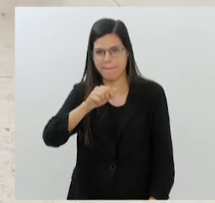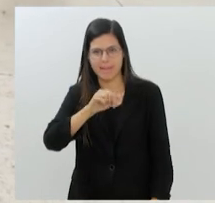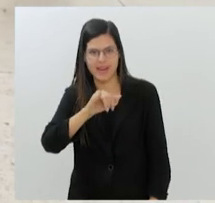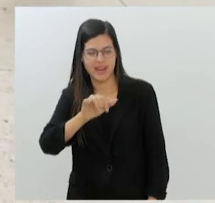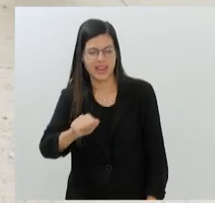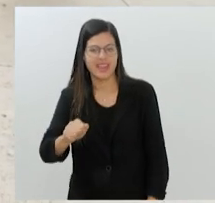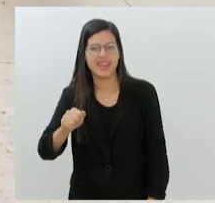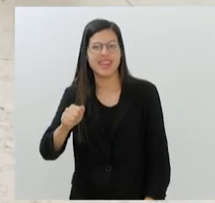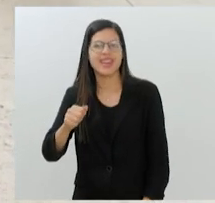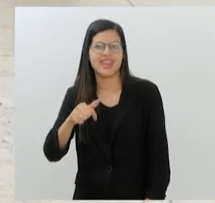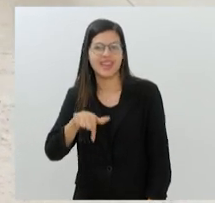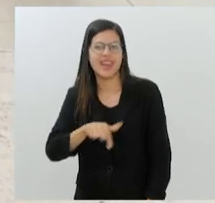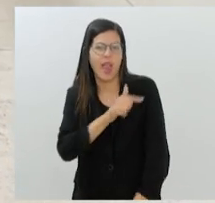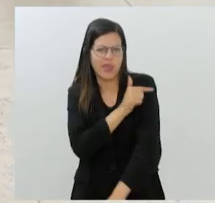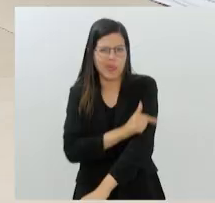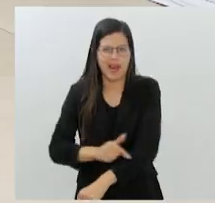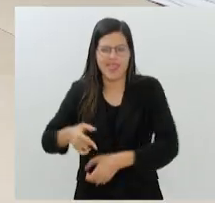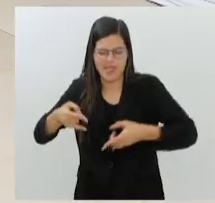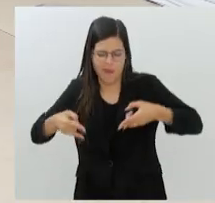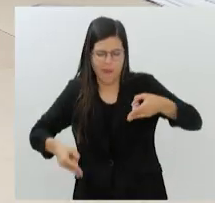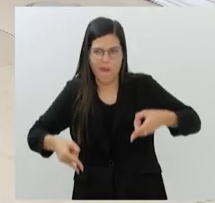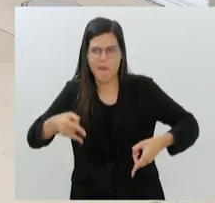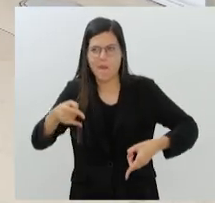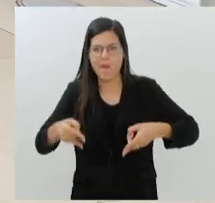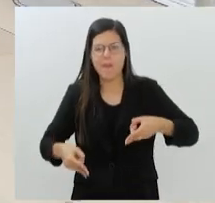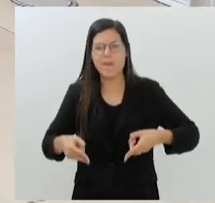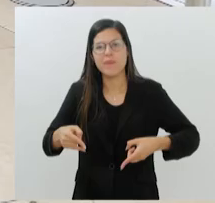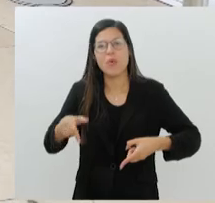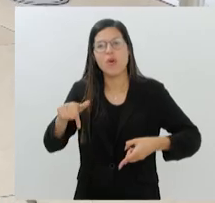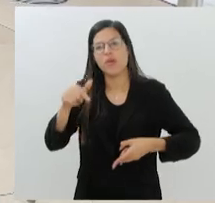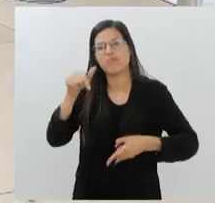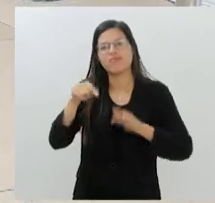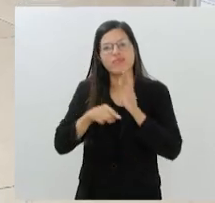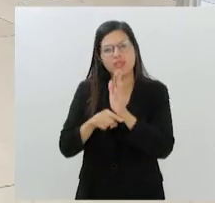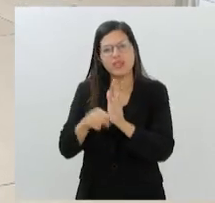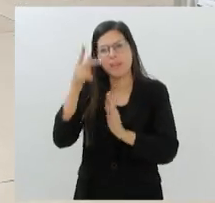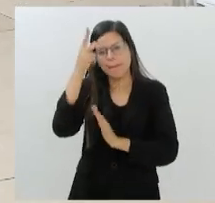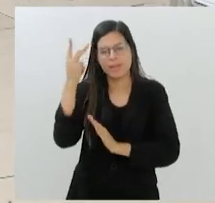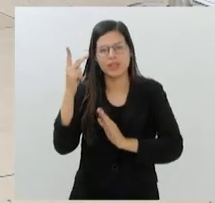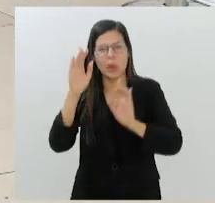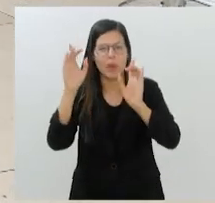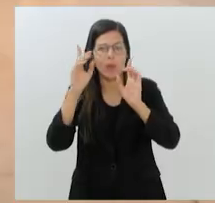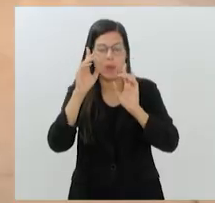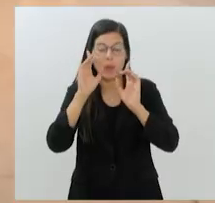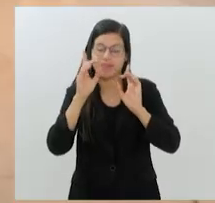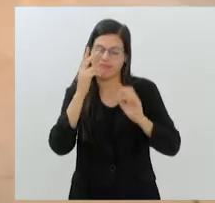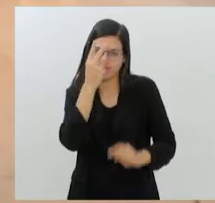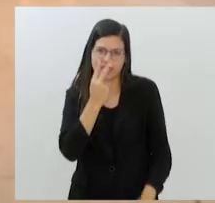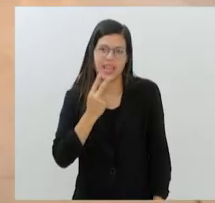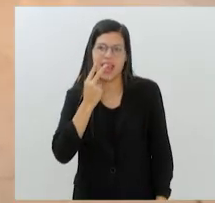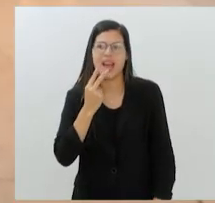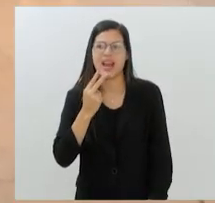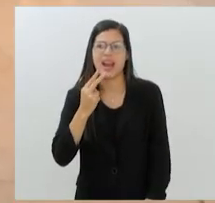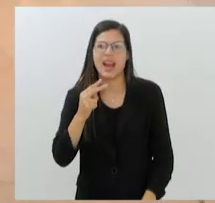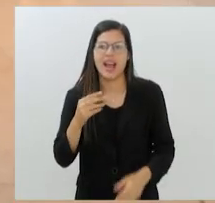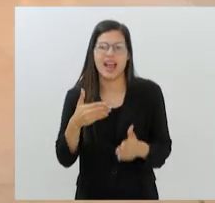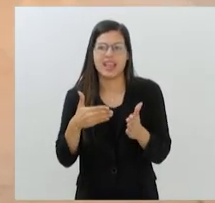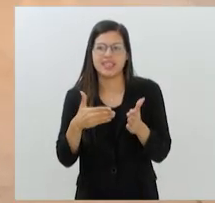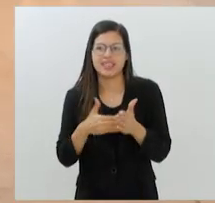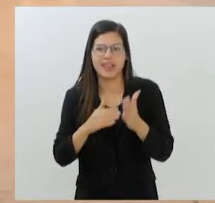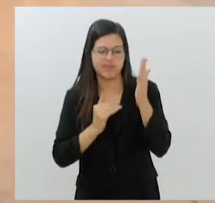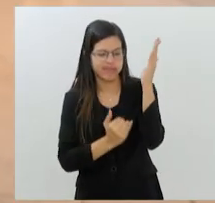simpática robô programada para conduzir as pessoas com deficiência visual até pontos como o elevador que leva às